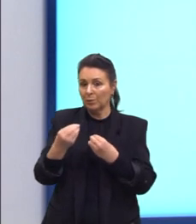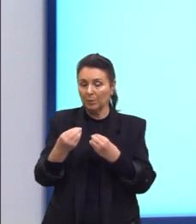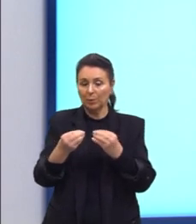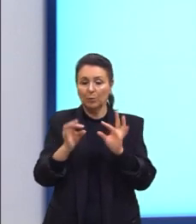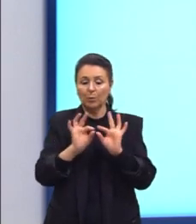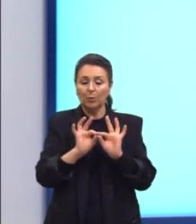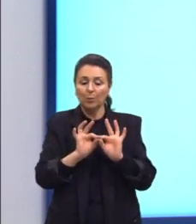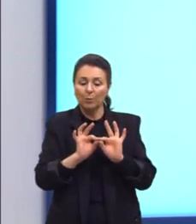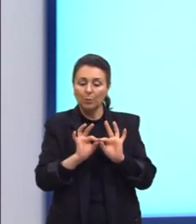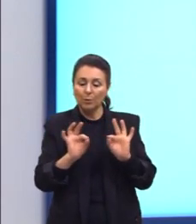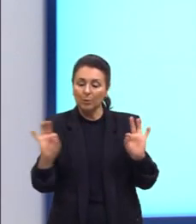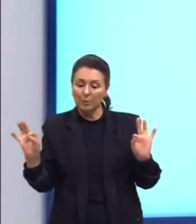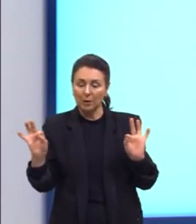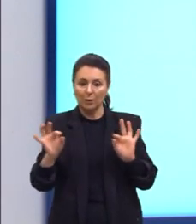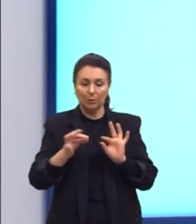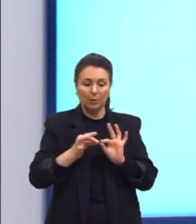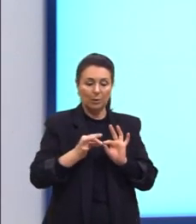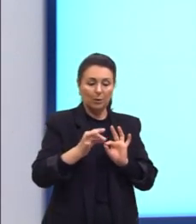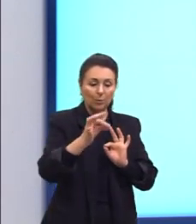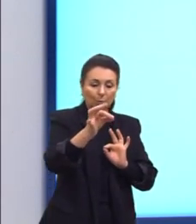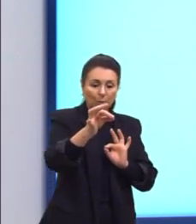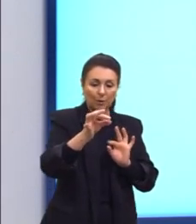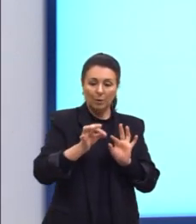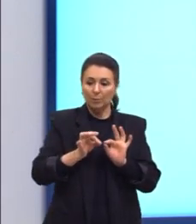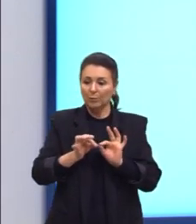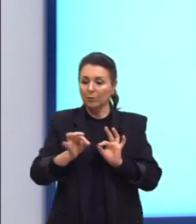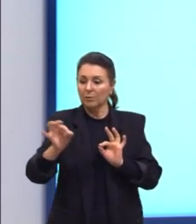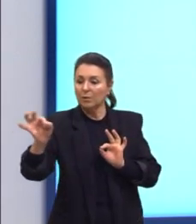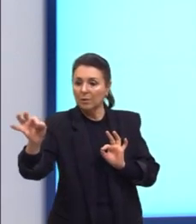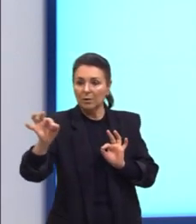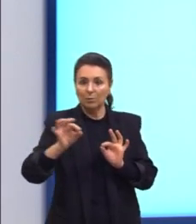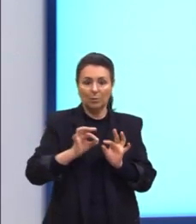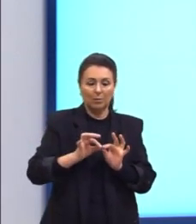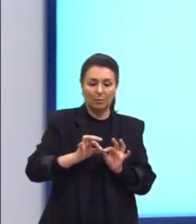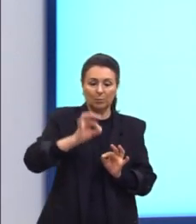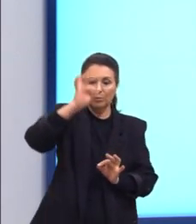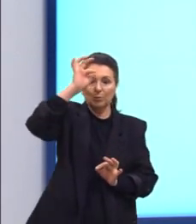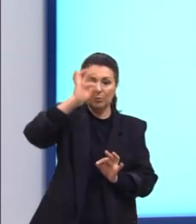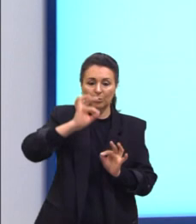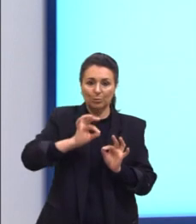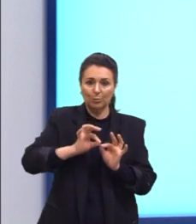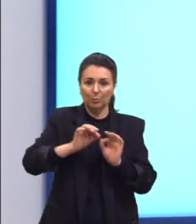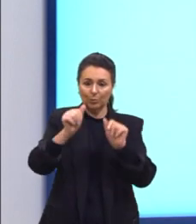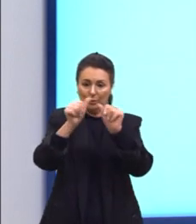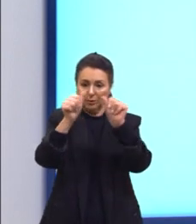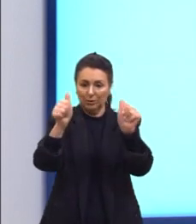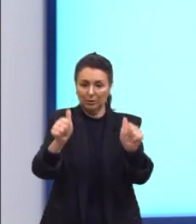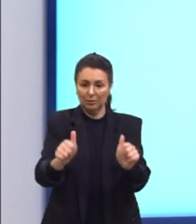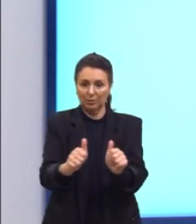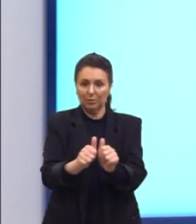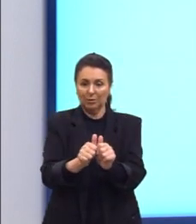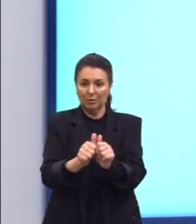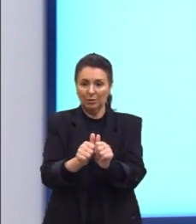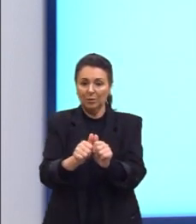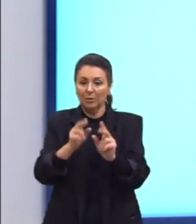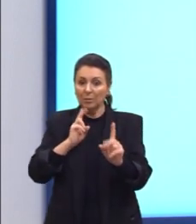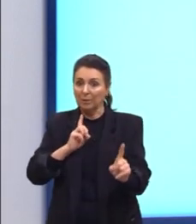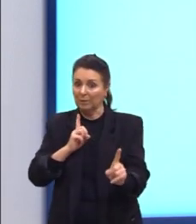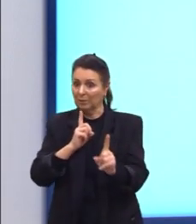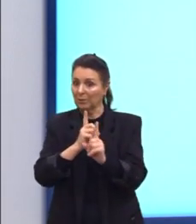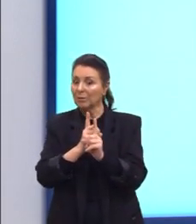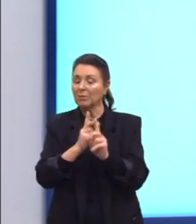o comprimento, a largura, a profundidade, né? Ou a altura da figura. Mas para chegar, então, no volume,